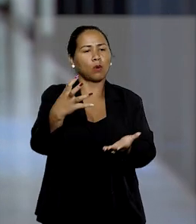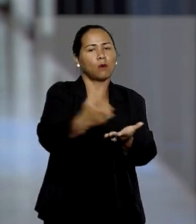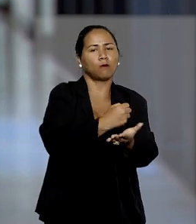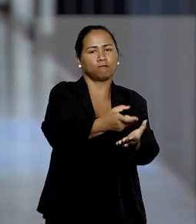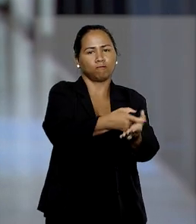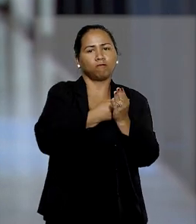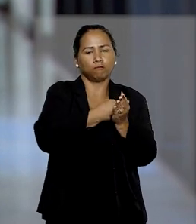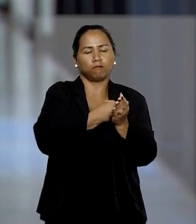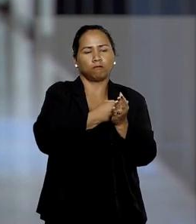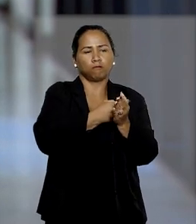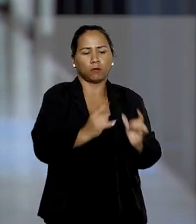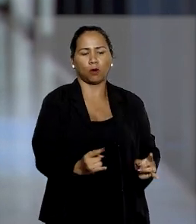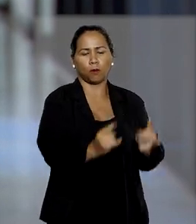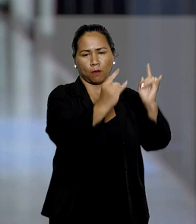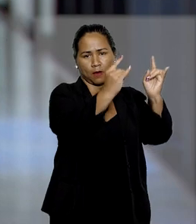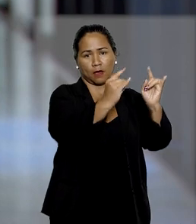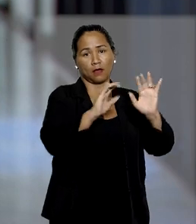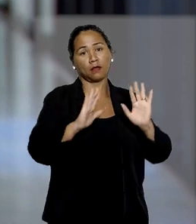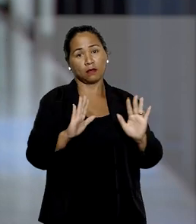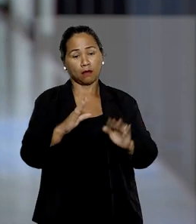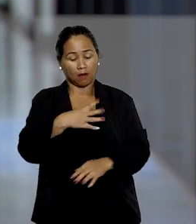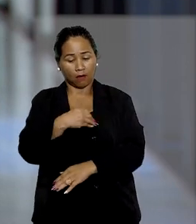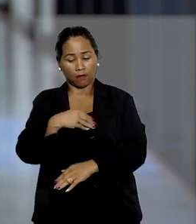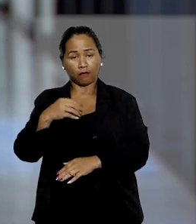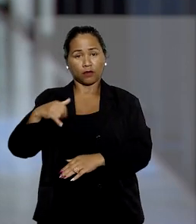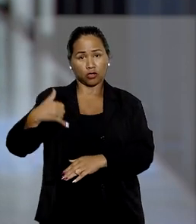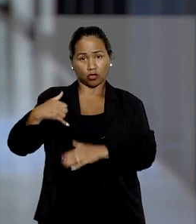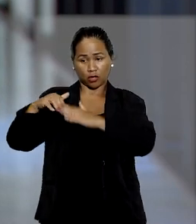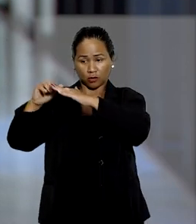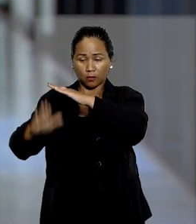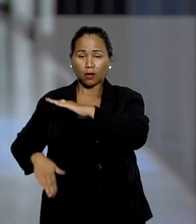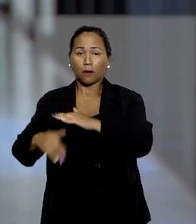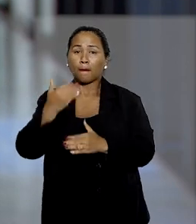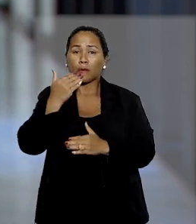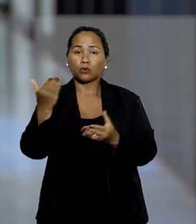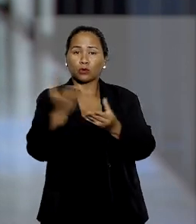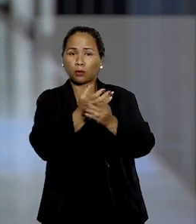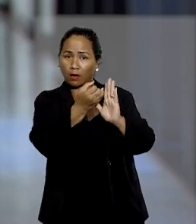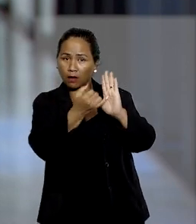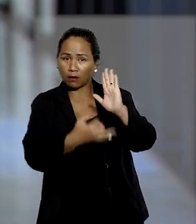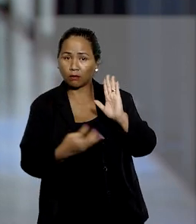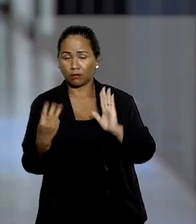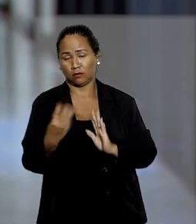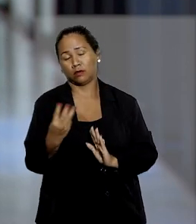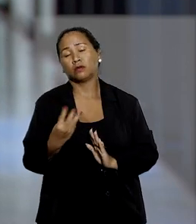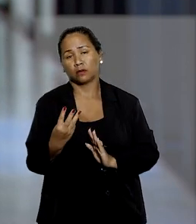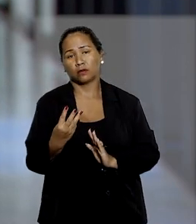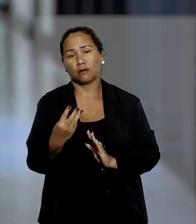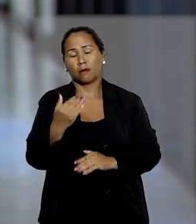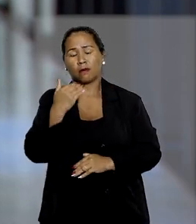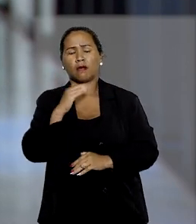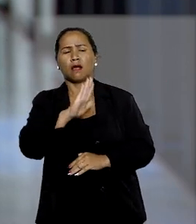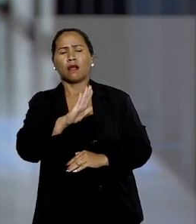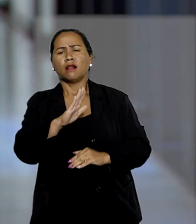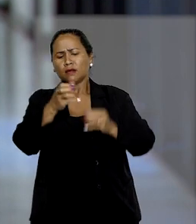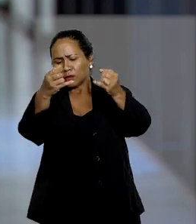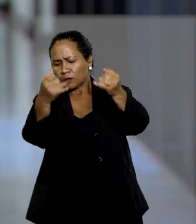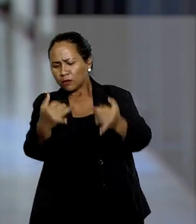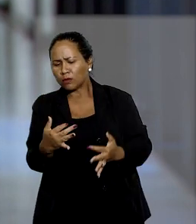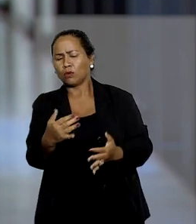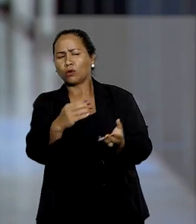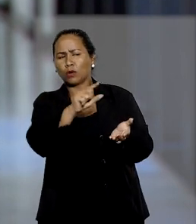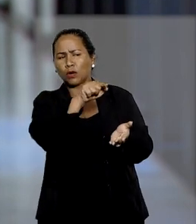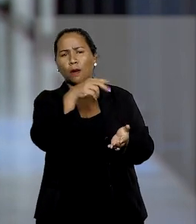Contra essa decisão, a filha menor do executado opôs embargos de terceiro. Alegou que ela recebeu o imóvel como